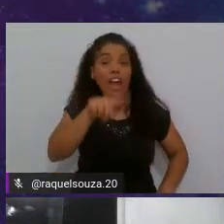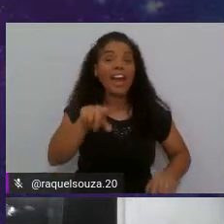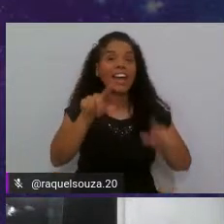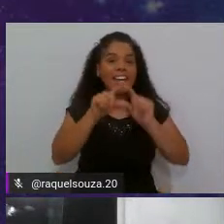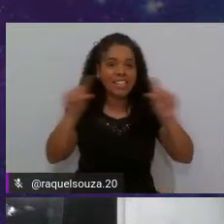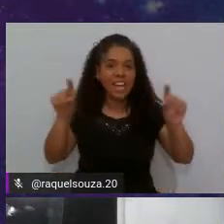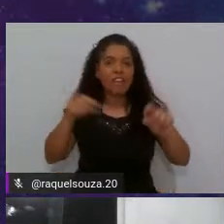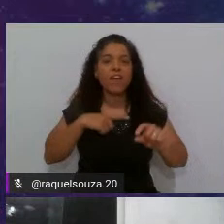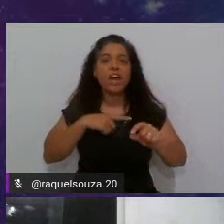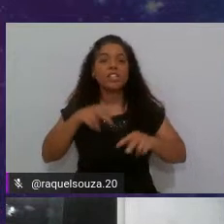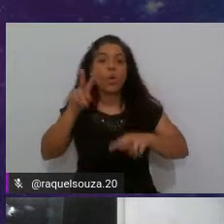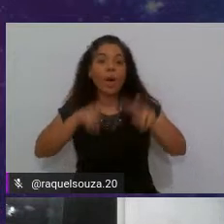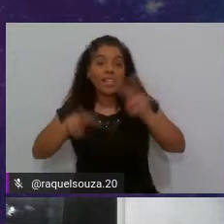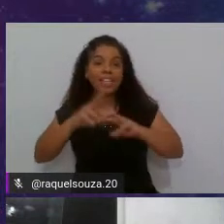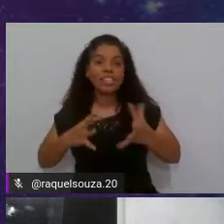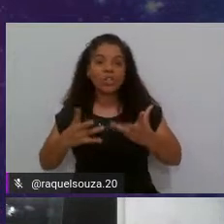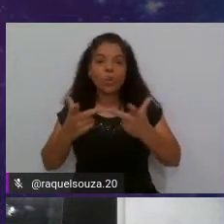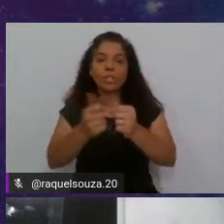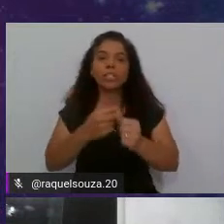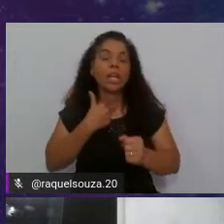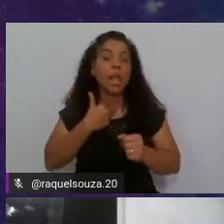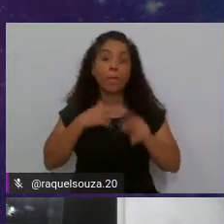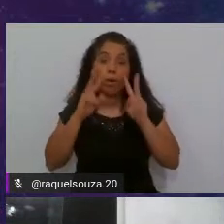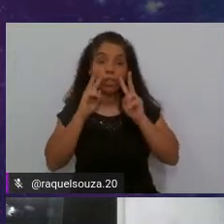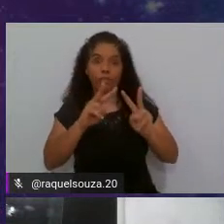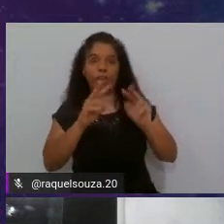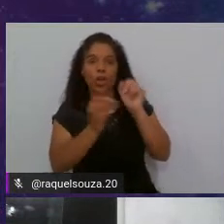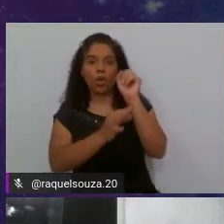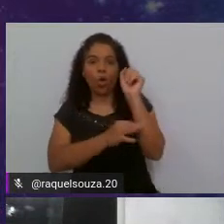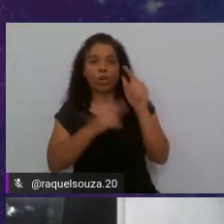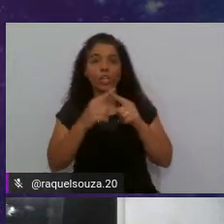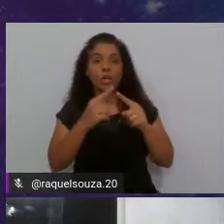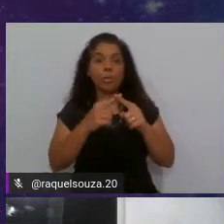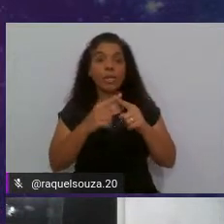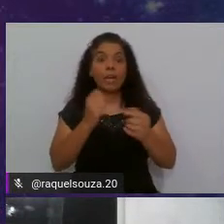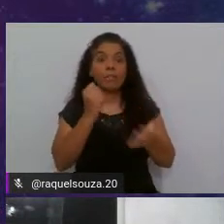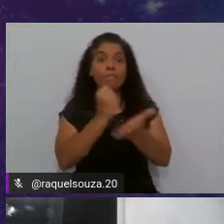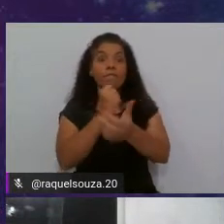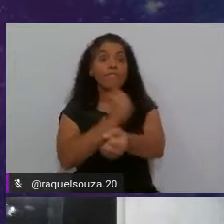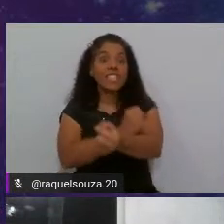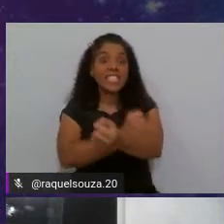analista de qualidade, ele não pode ver o código, pois vicia para executar o teste.